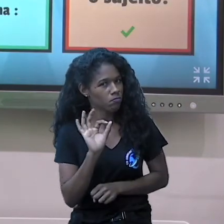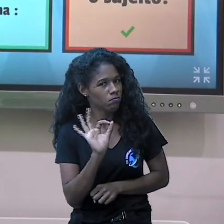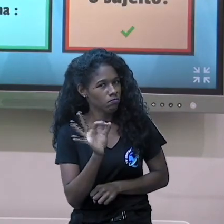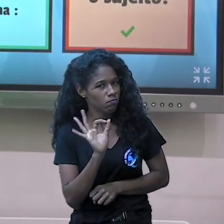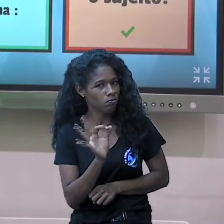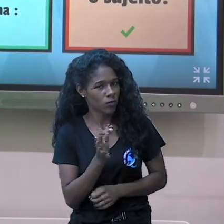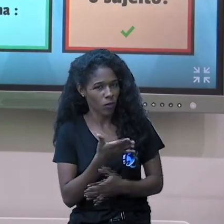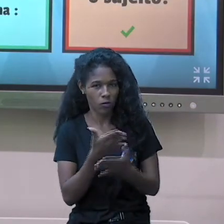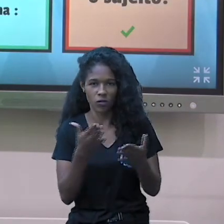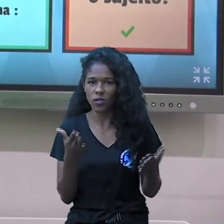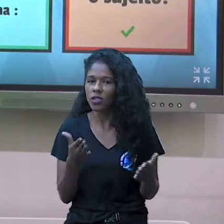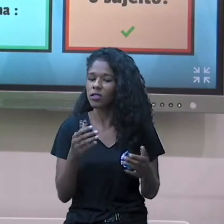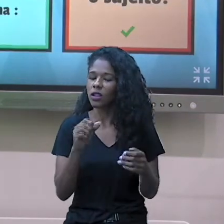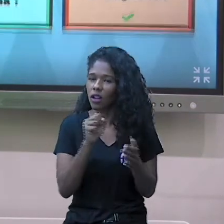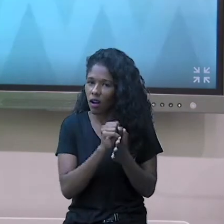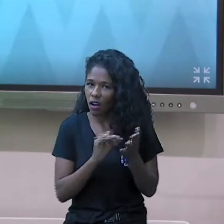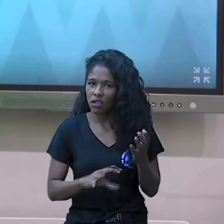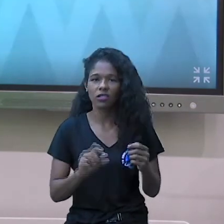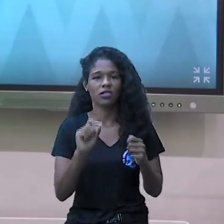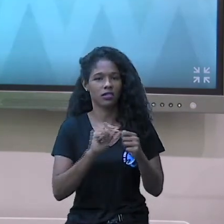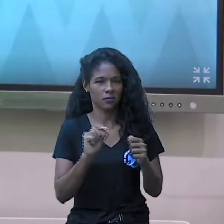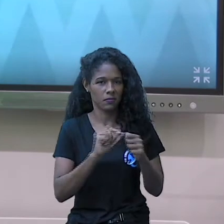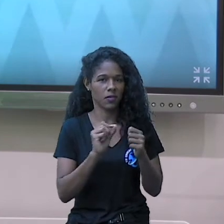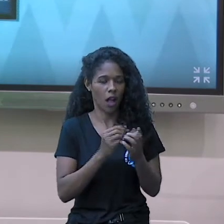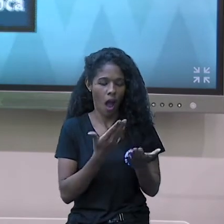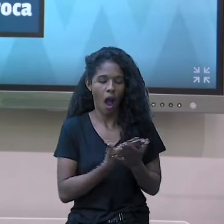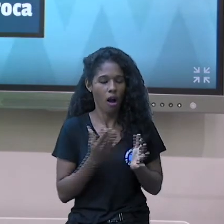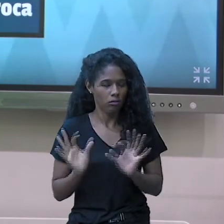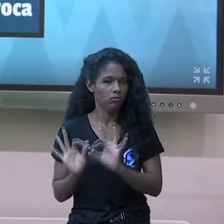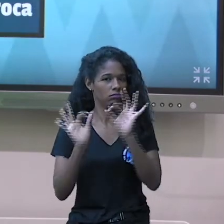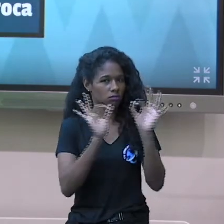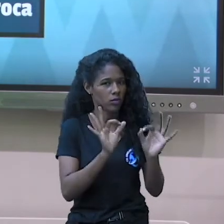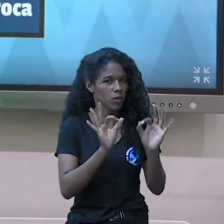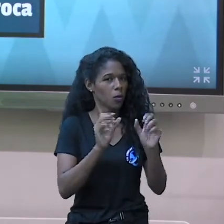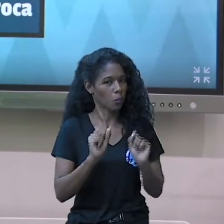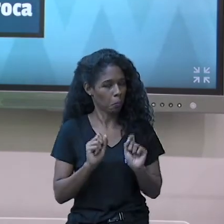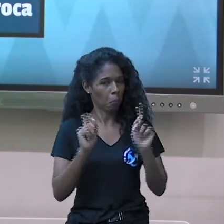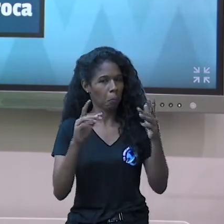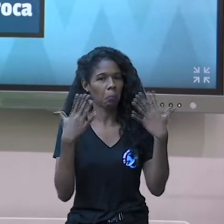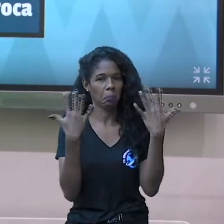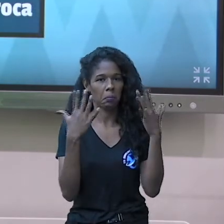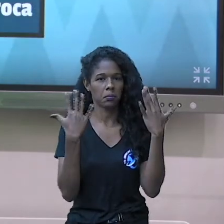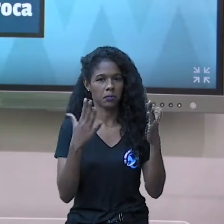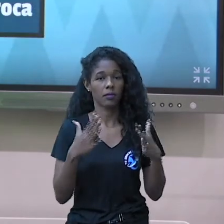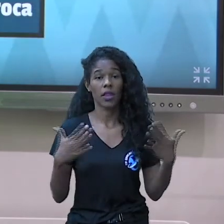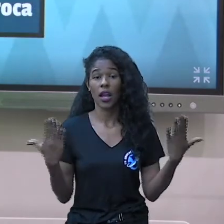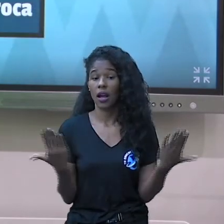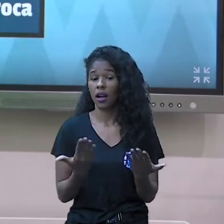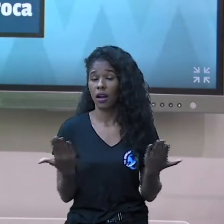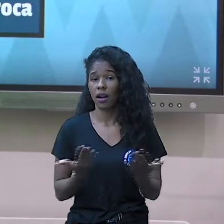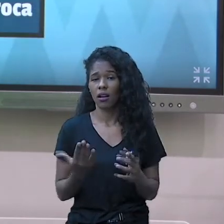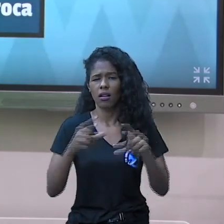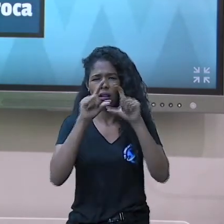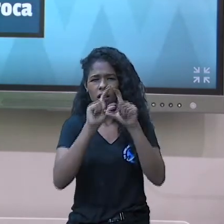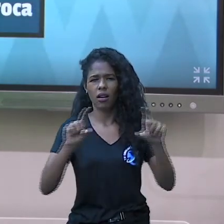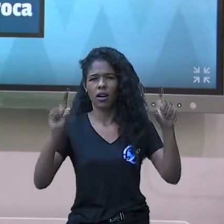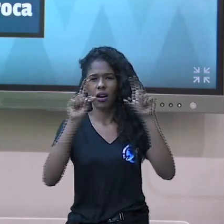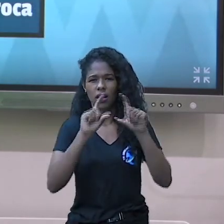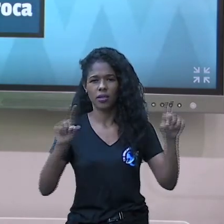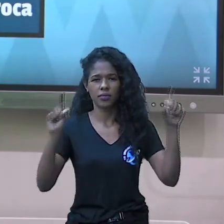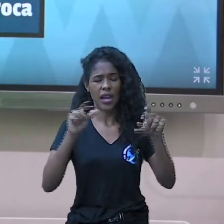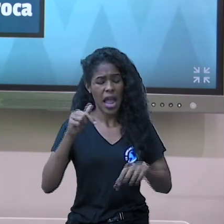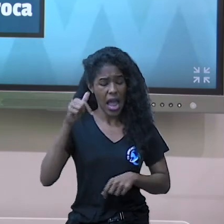dever de casa direitinho. Assistimos às aulas e prestamos atenção aí. A frase, aqui, os dias